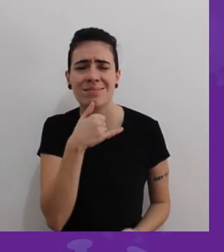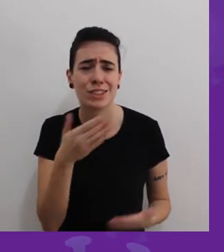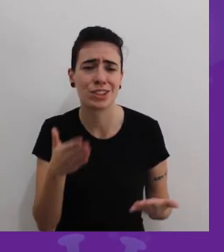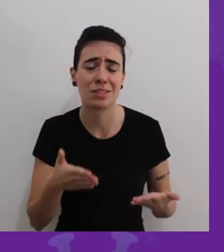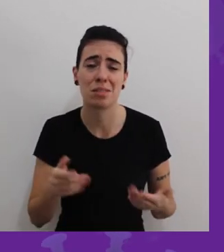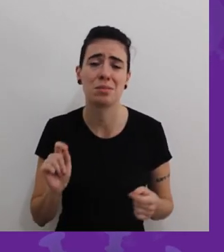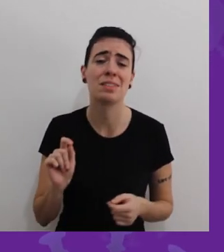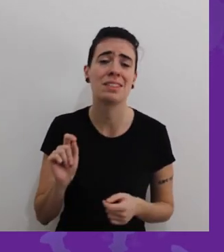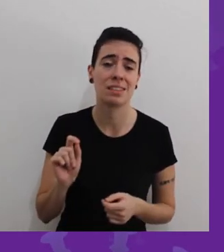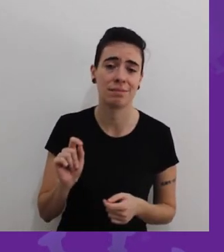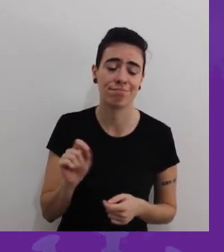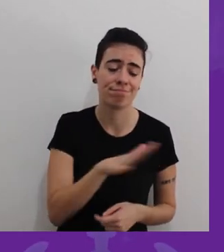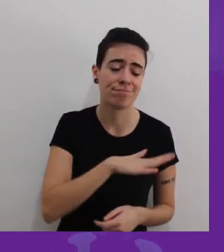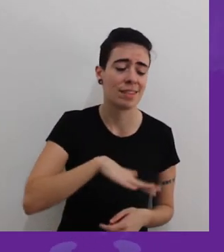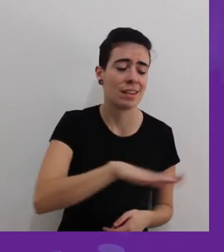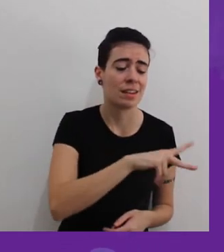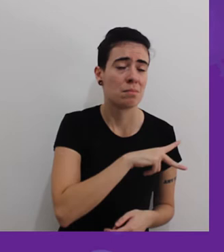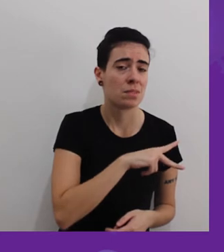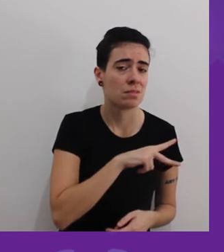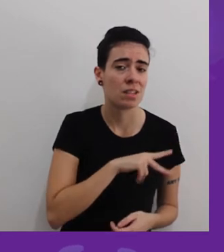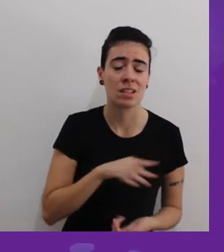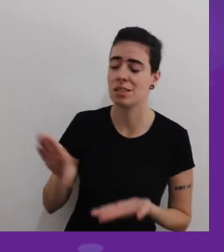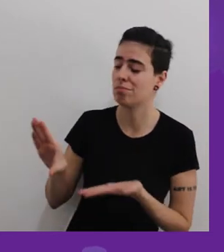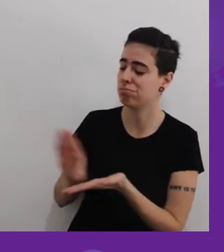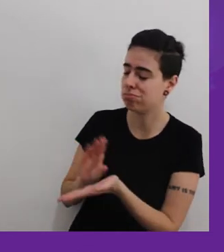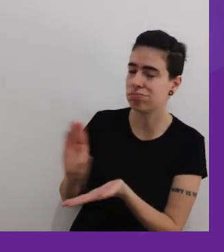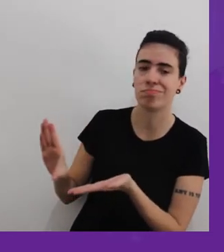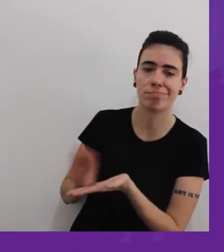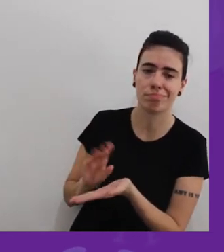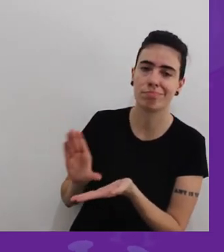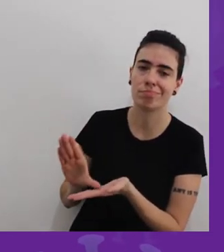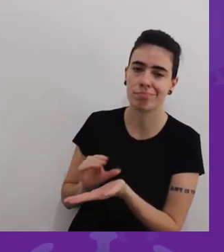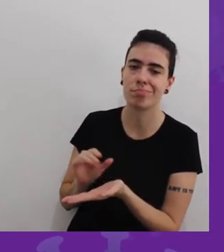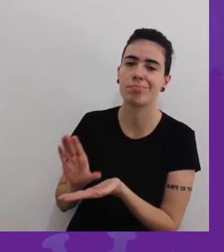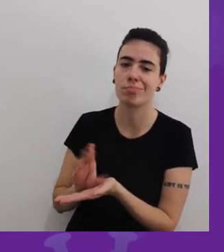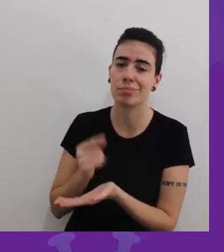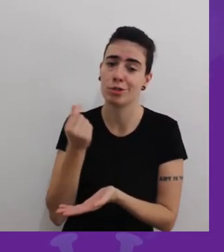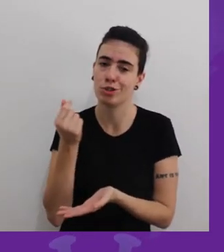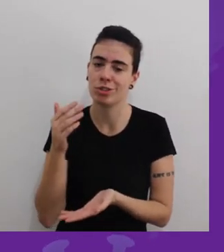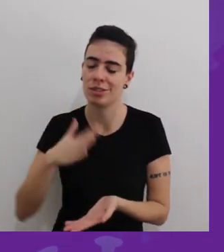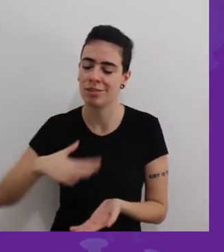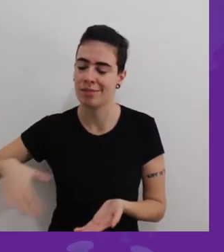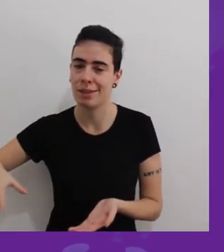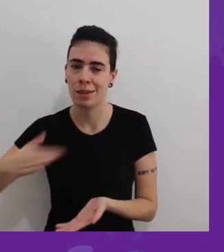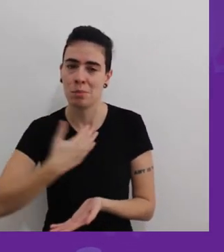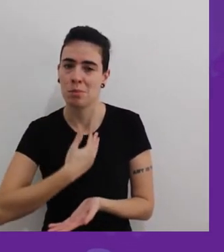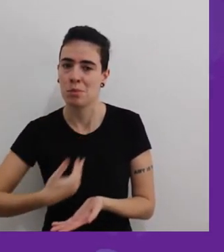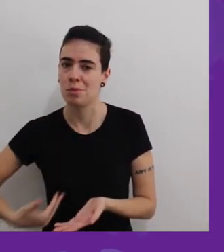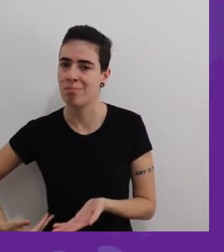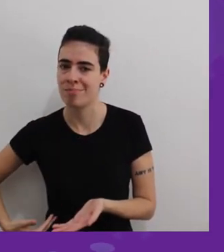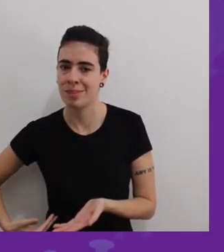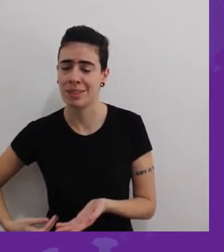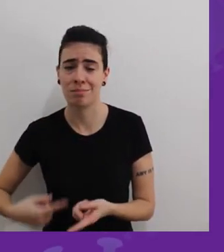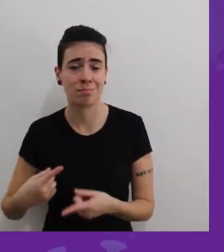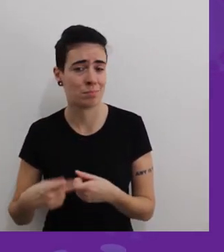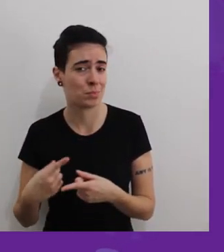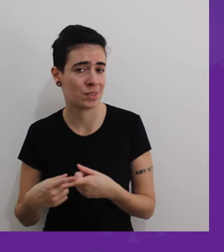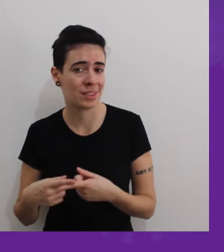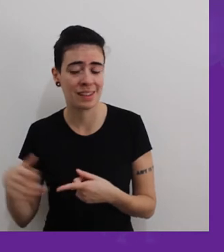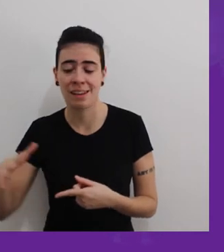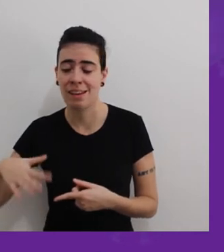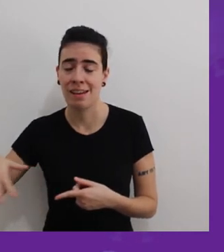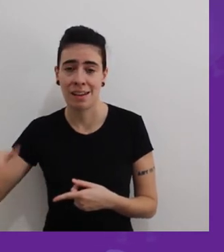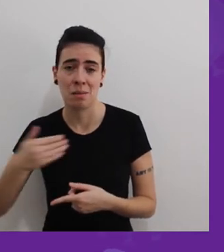muitos problemas caros de saúde do setor privado e nem sempre o setor privado ressarce o SUS por isso. Então,